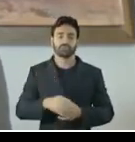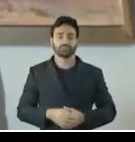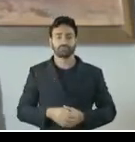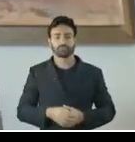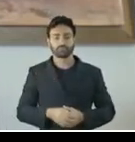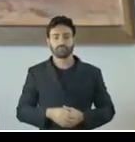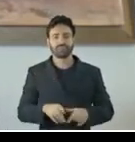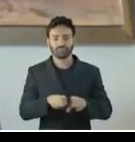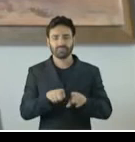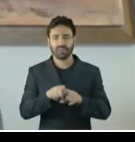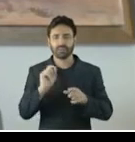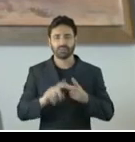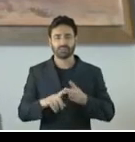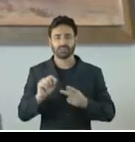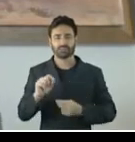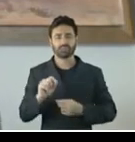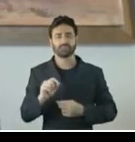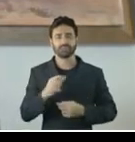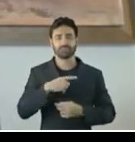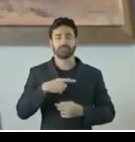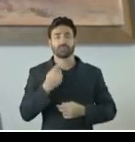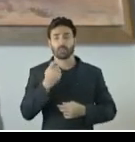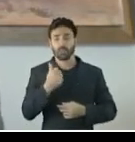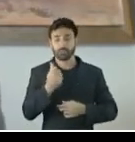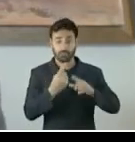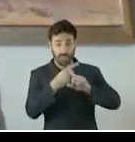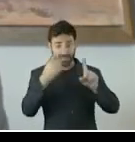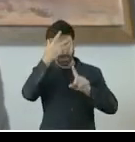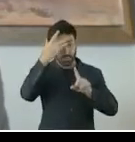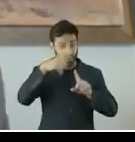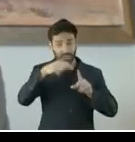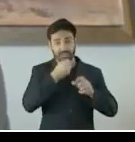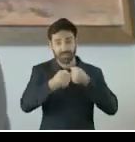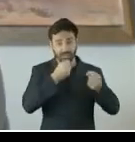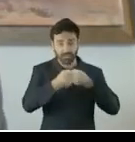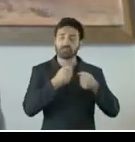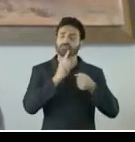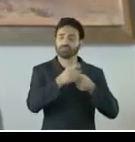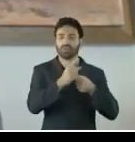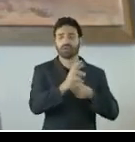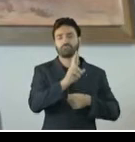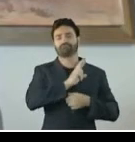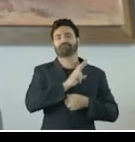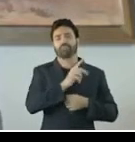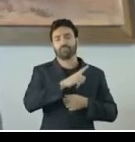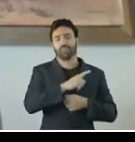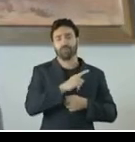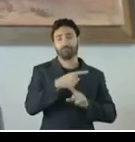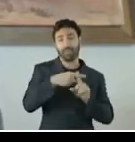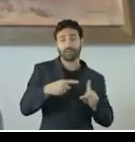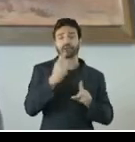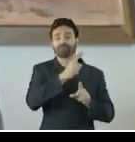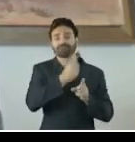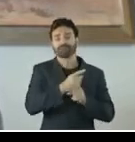Segundo a reportagem, além de quase metade das entrevistadas terem relatado ter sofrido assédio sexual no ambiente de trabalho,